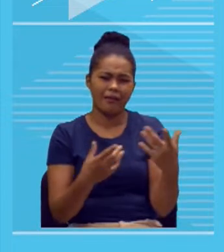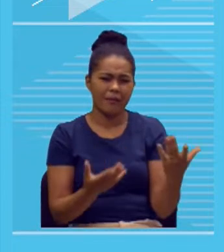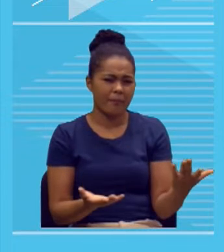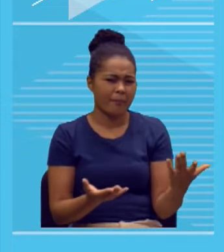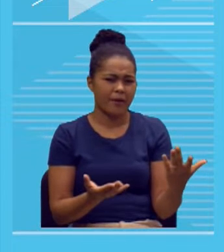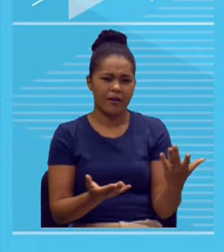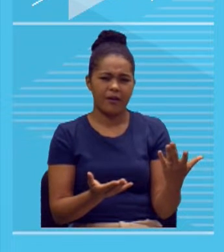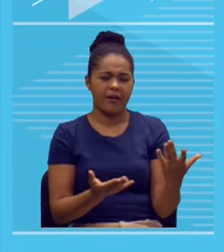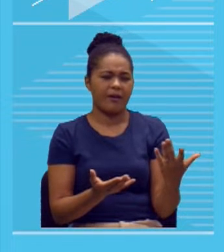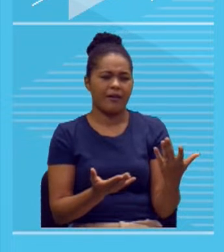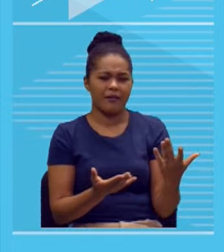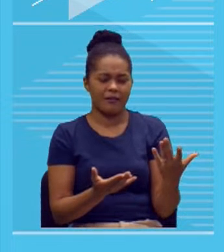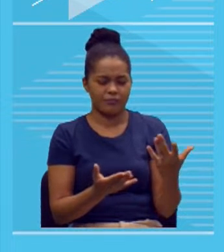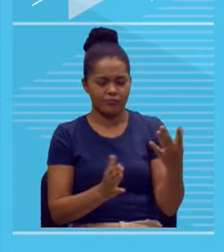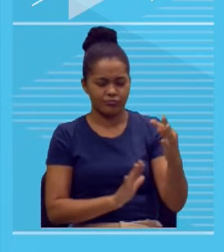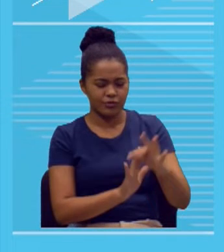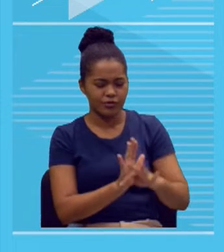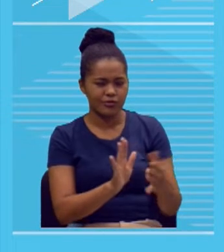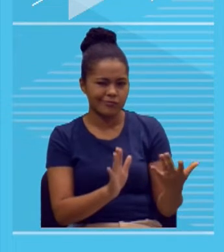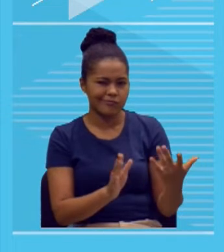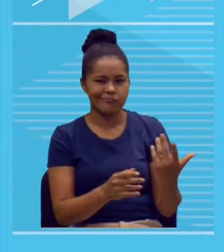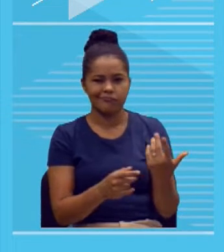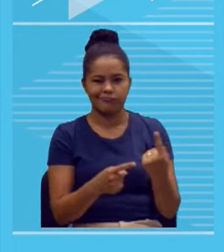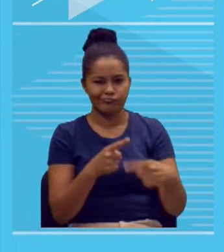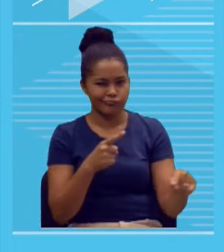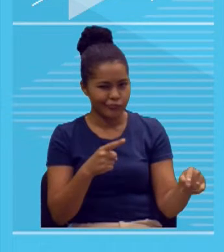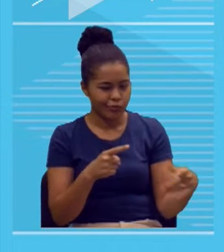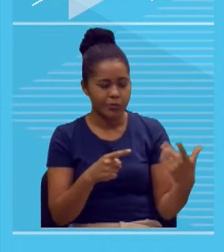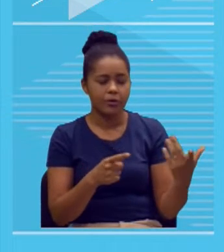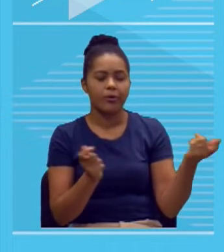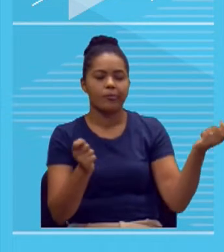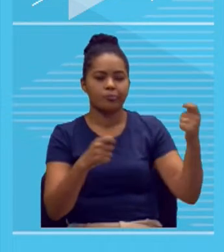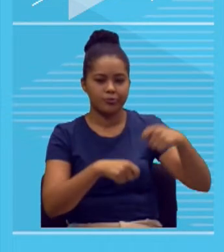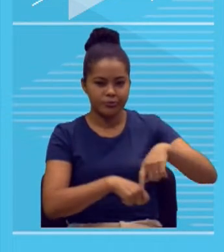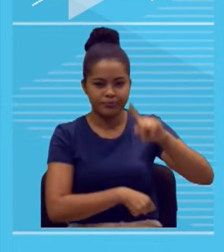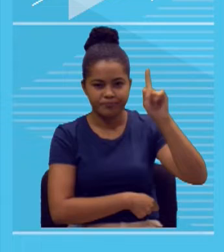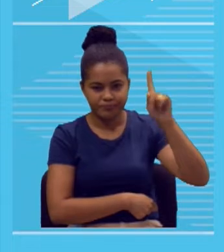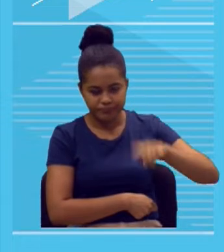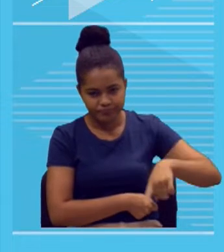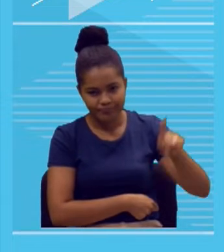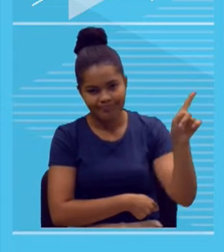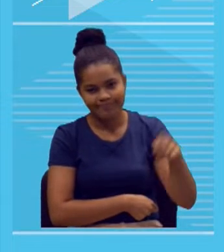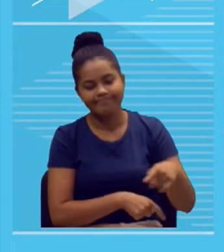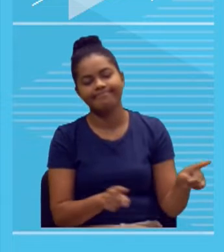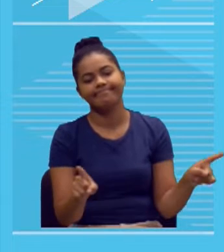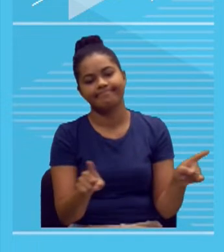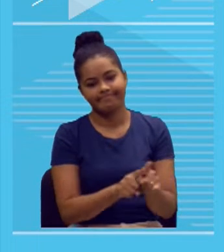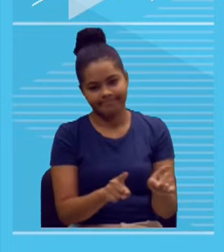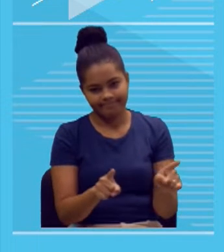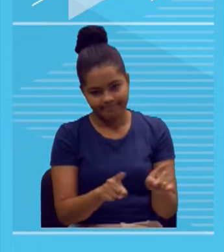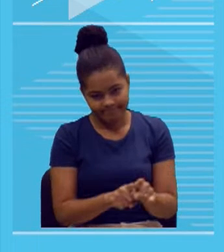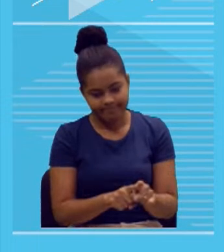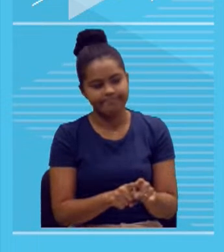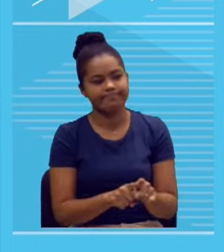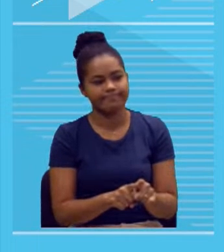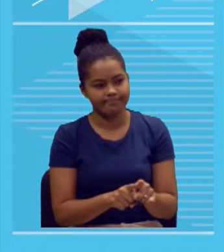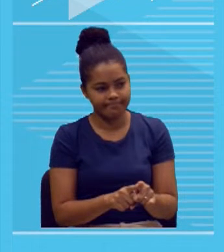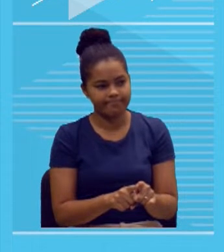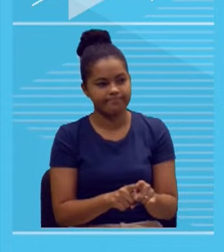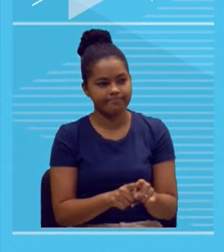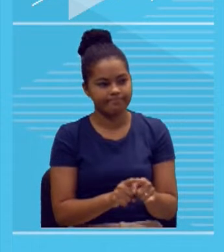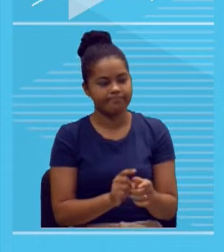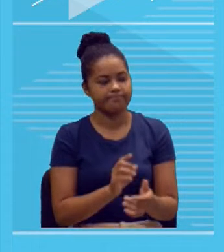a ver com o recorte temático. Então, isso vai fazer com que se configure um caso de anulação por parte